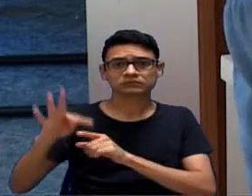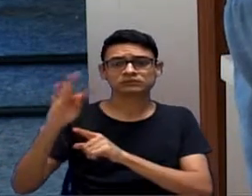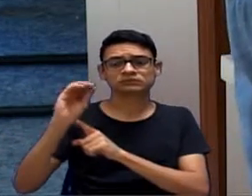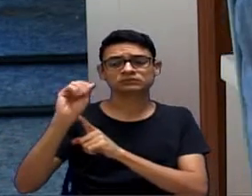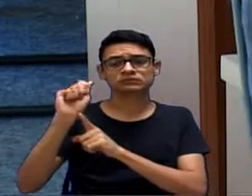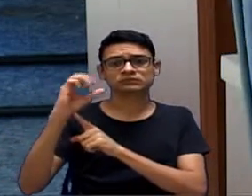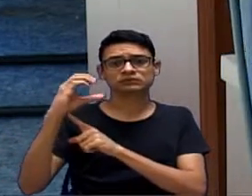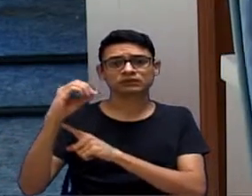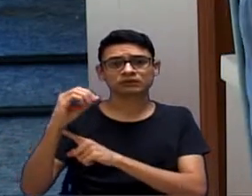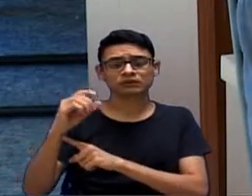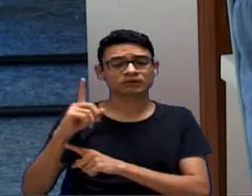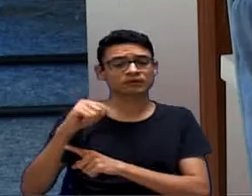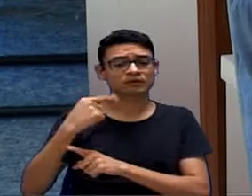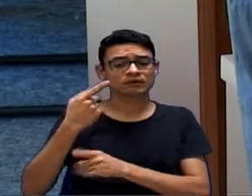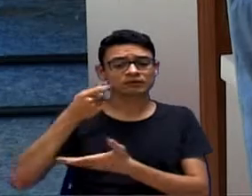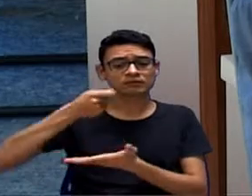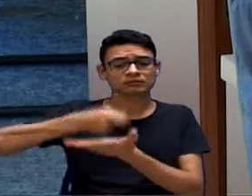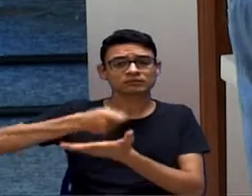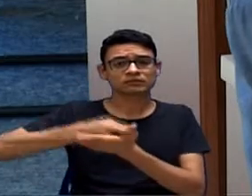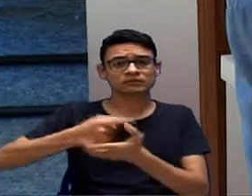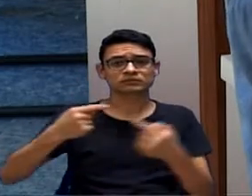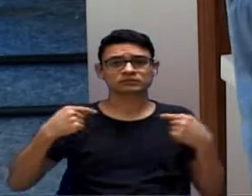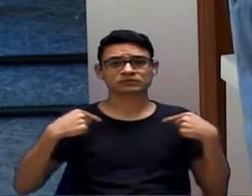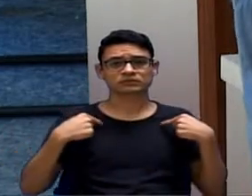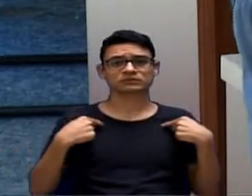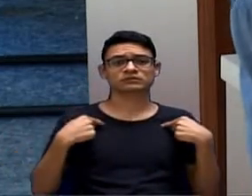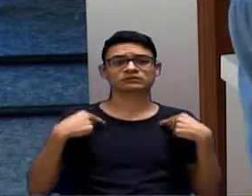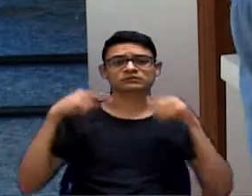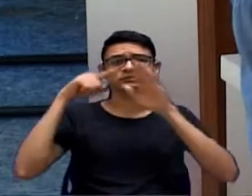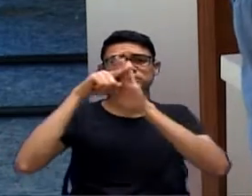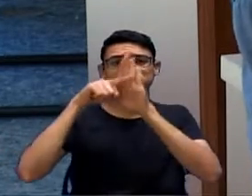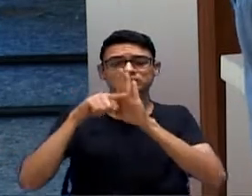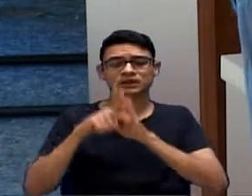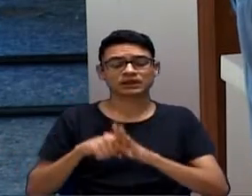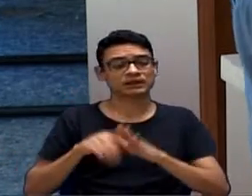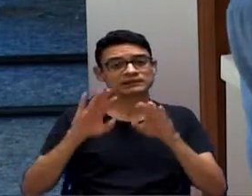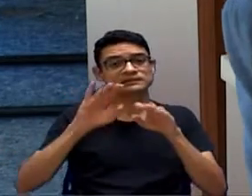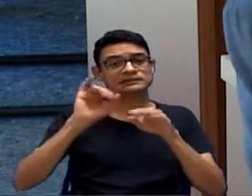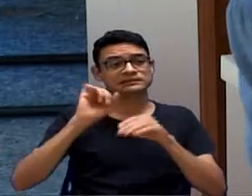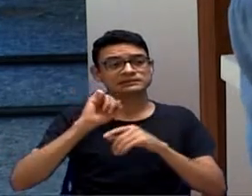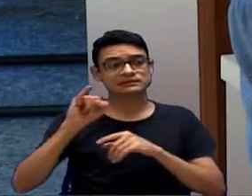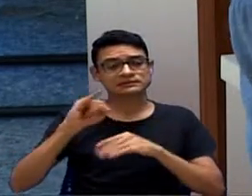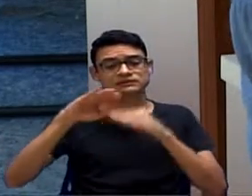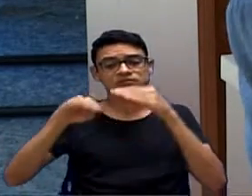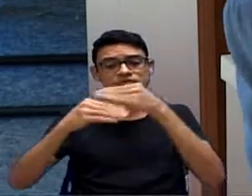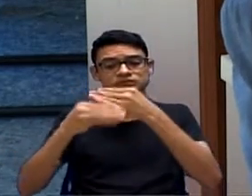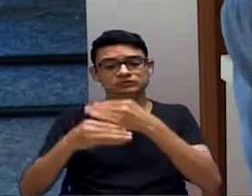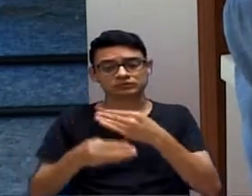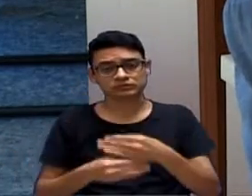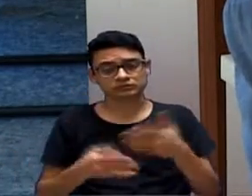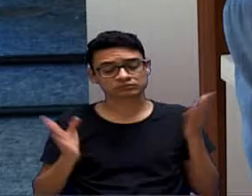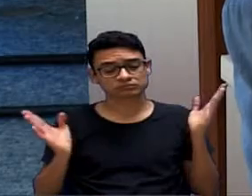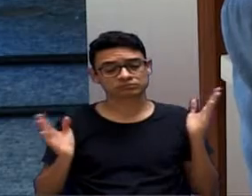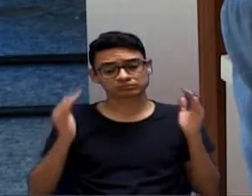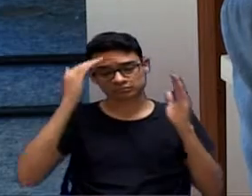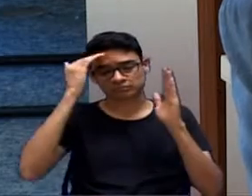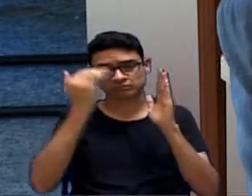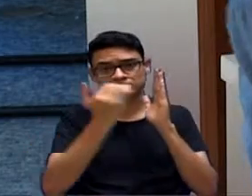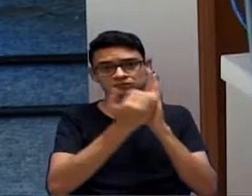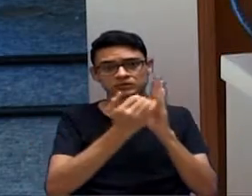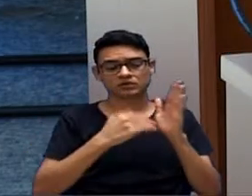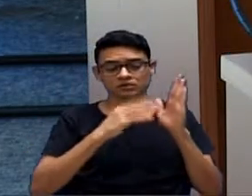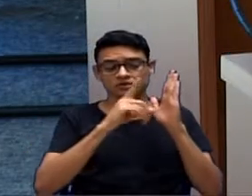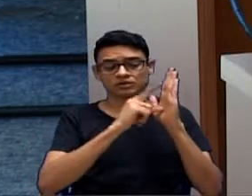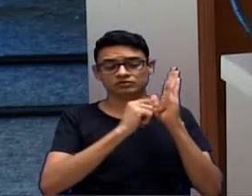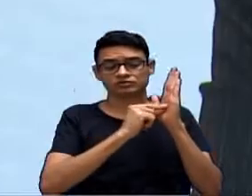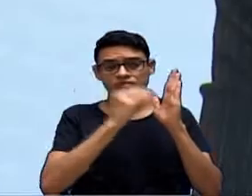Viu? É uma obrigação nossa saber esses termos e fazer as adequações. Eu já vi um outro artigo aqui que conflita. Qual artigo,